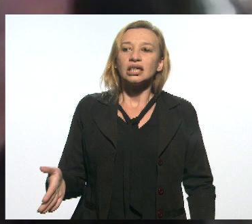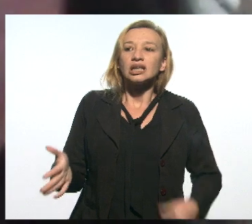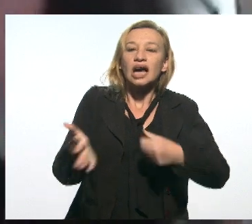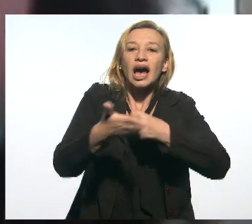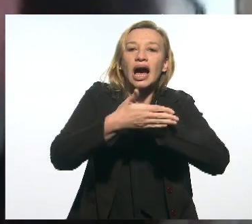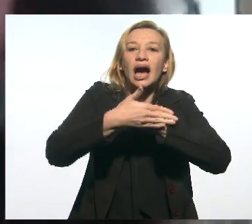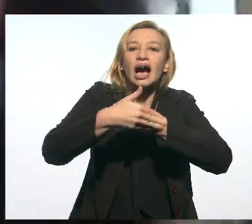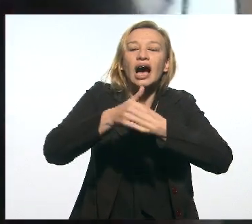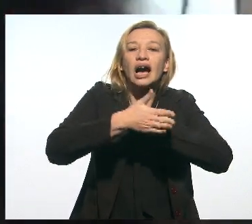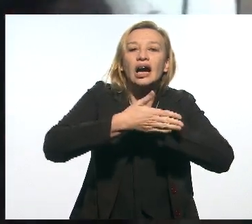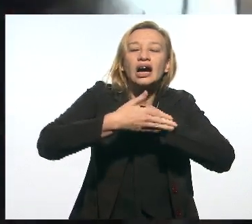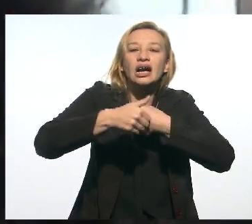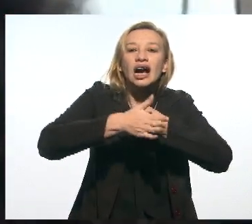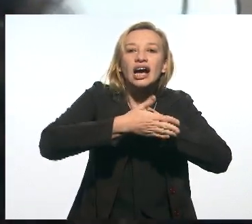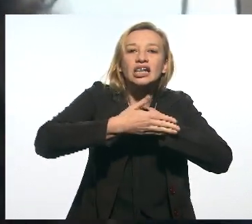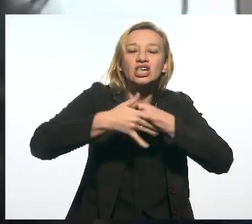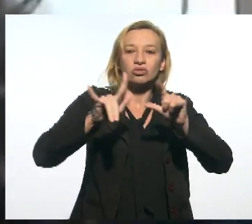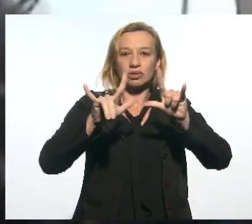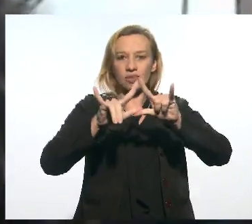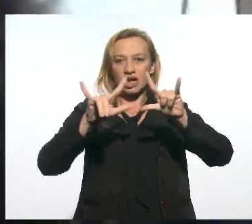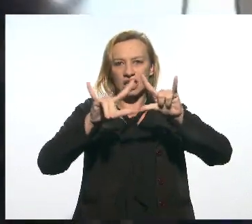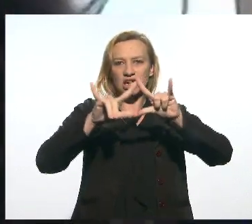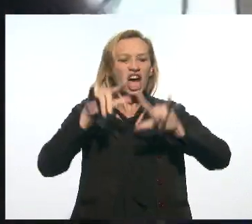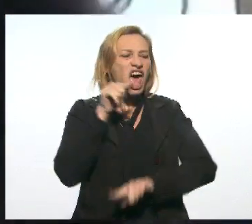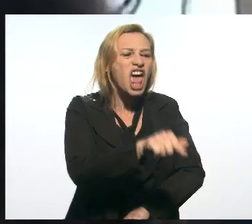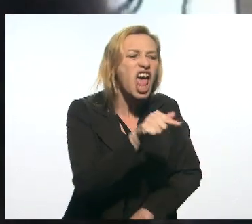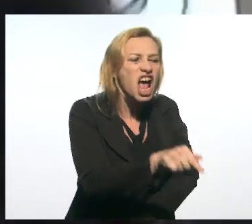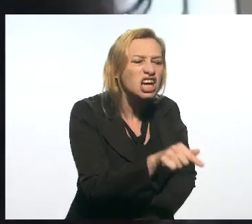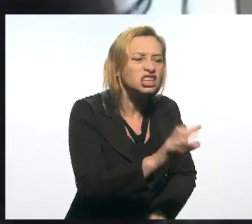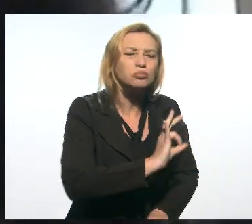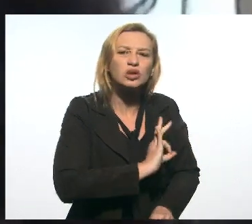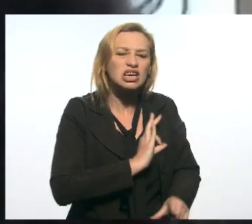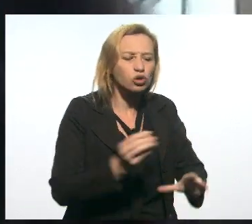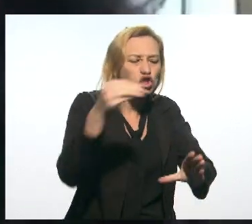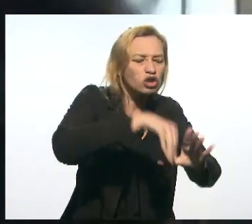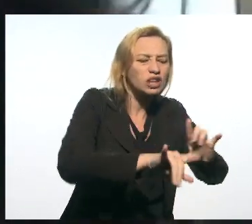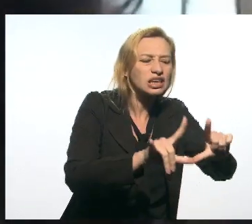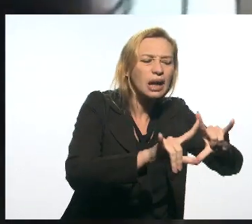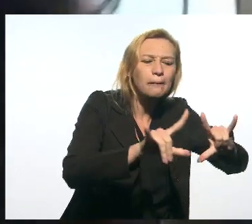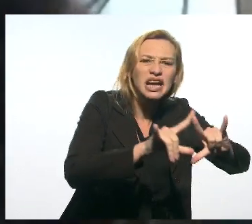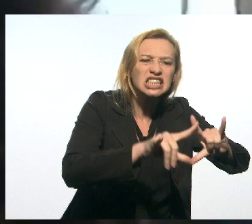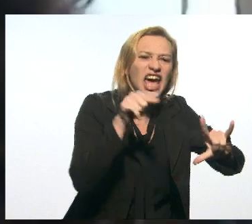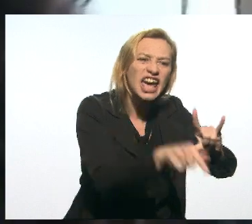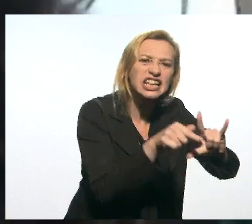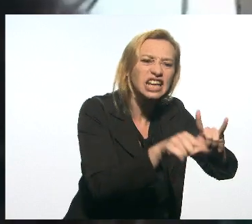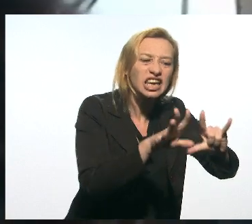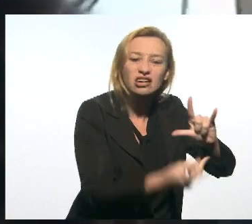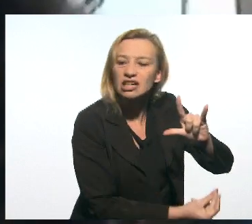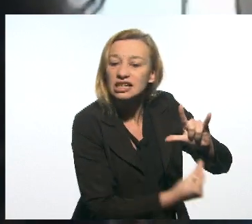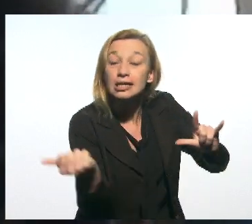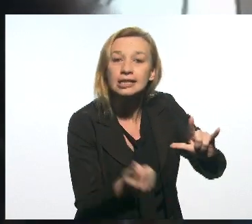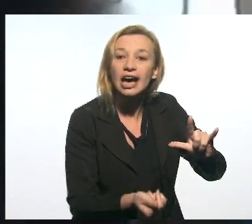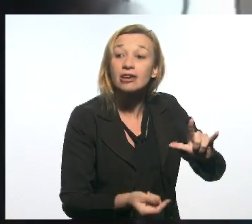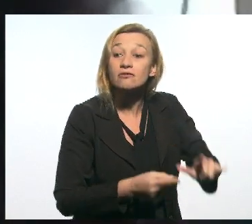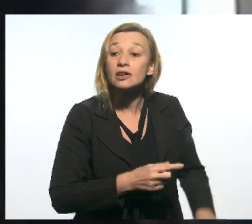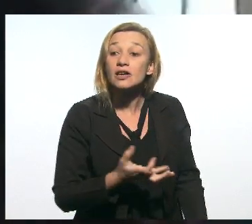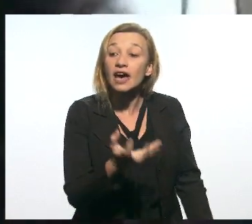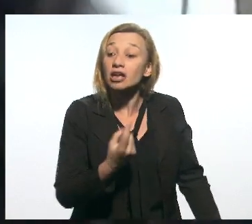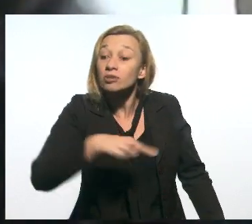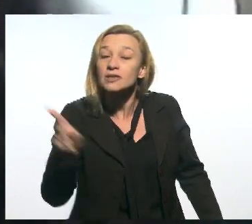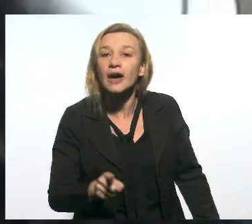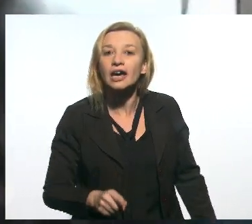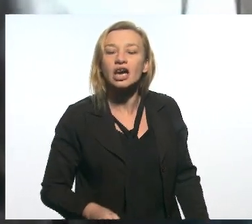milícia. Esses policiais que estão na milícia, esse nós queremos fora. Agora os